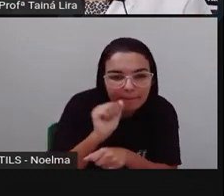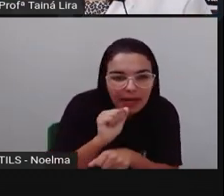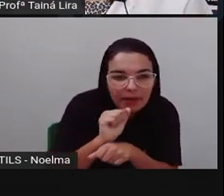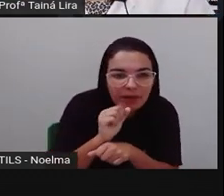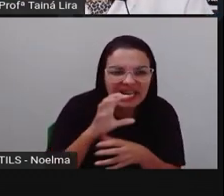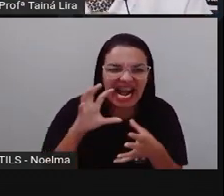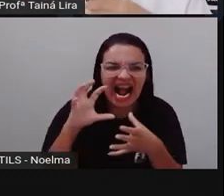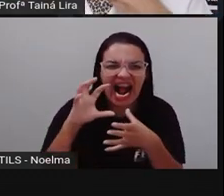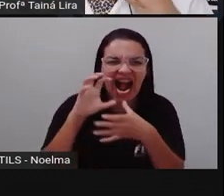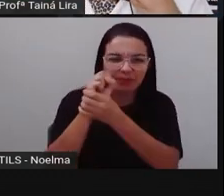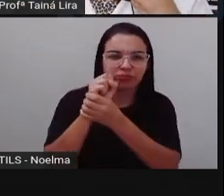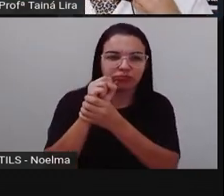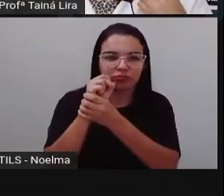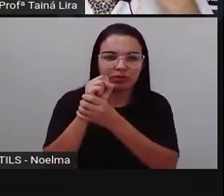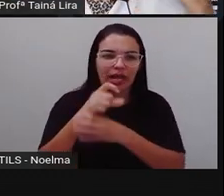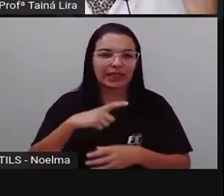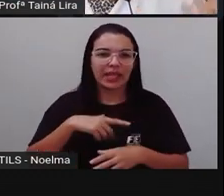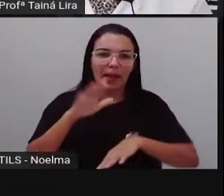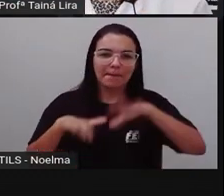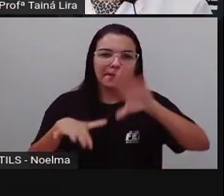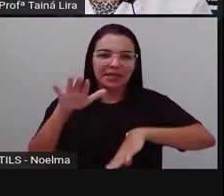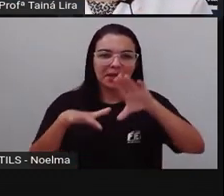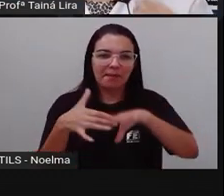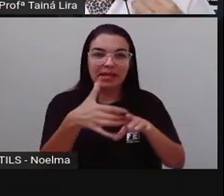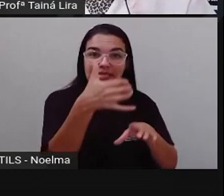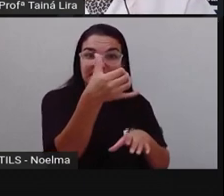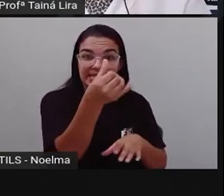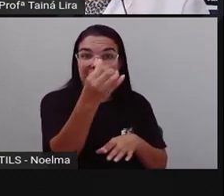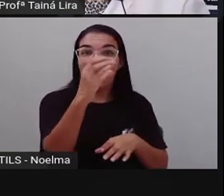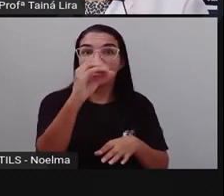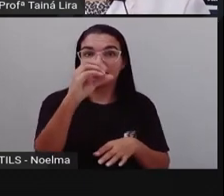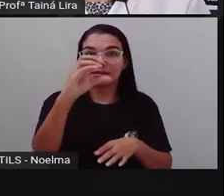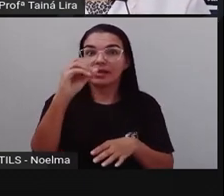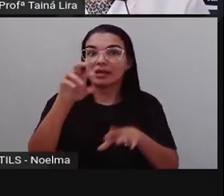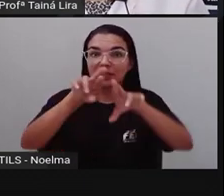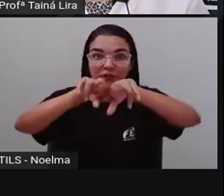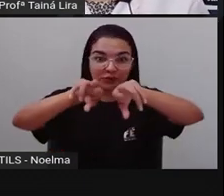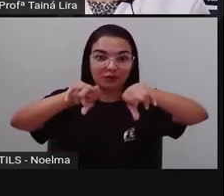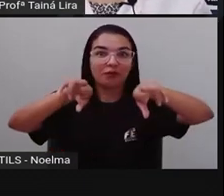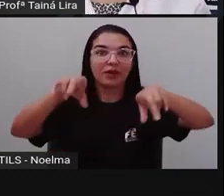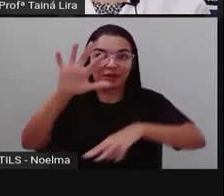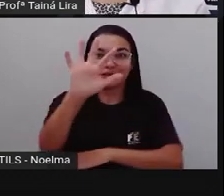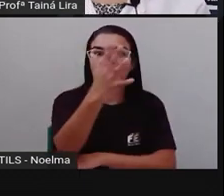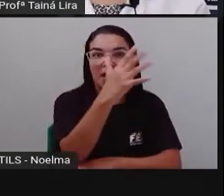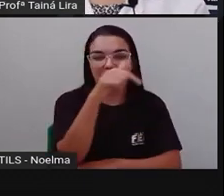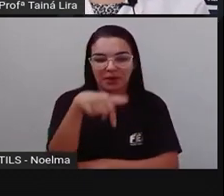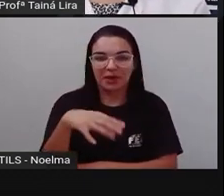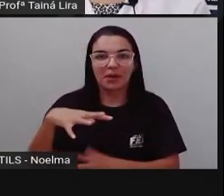espécies de plantas carnívoras pelo mundo. Tá certo?